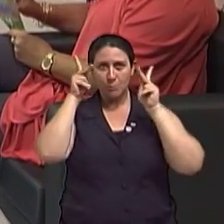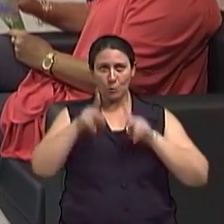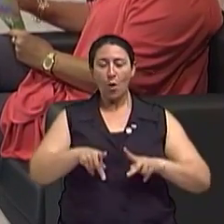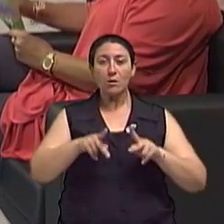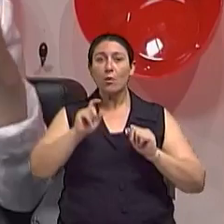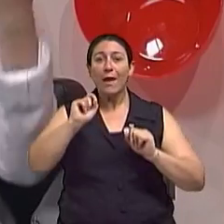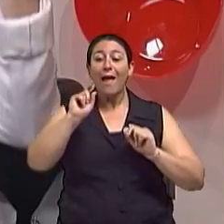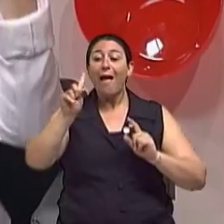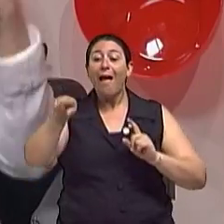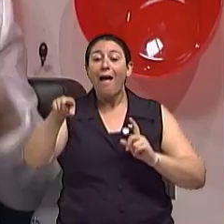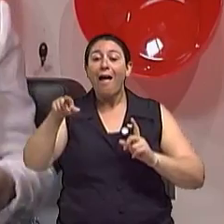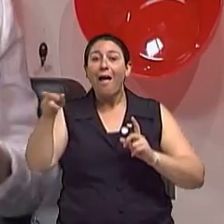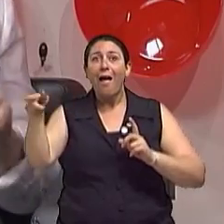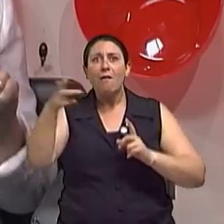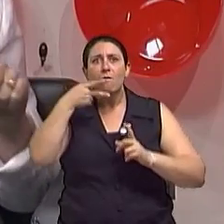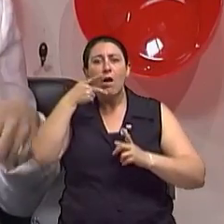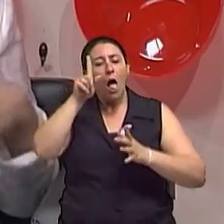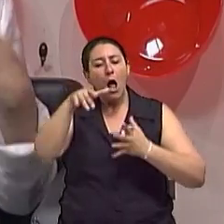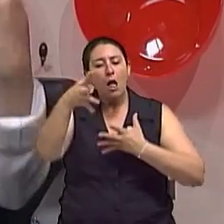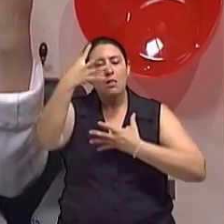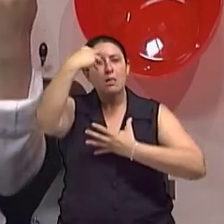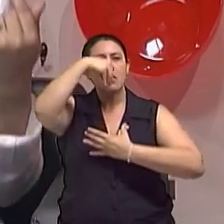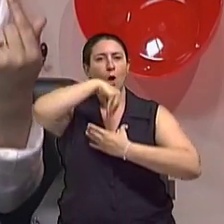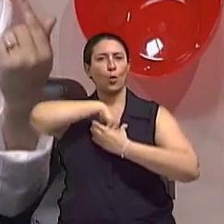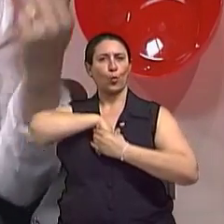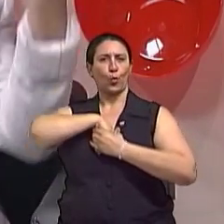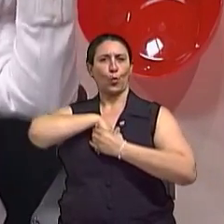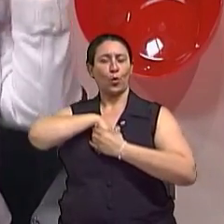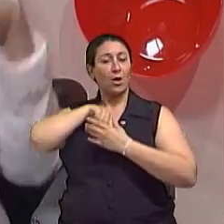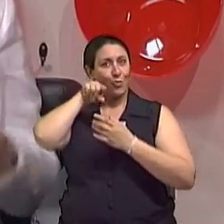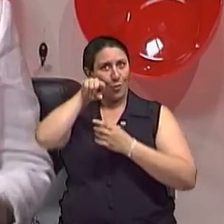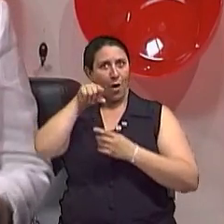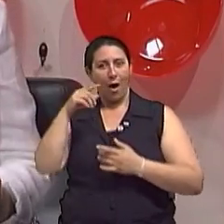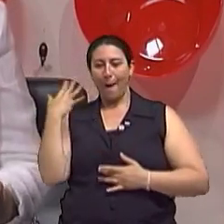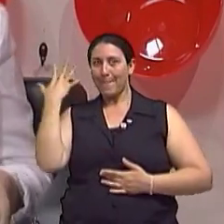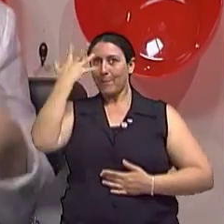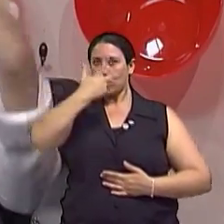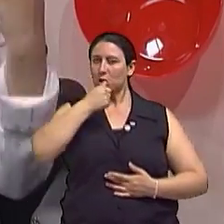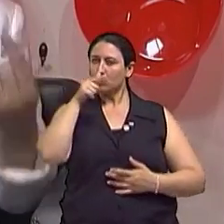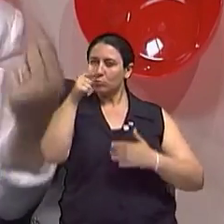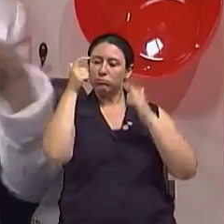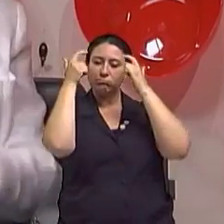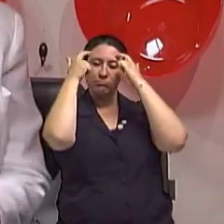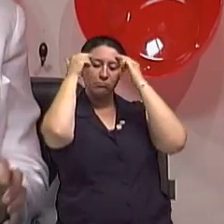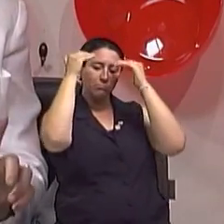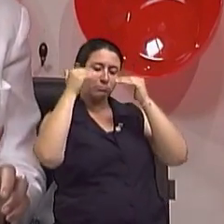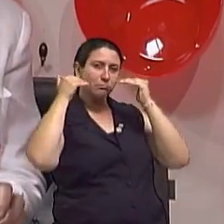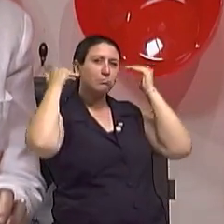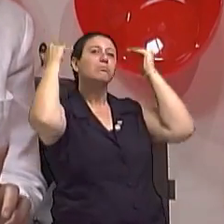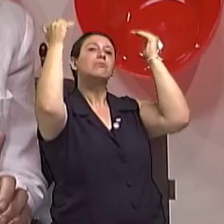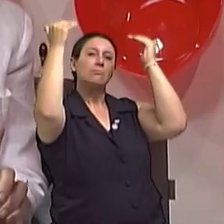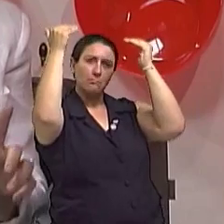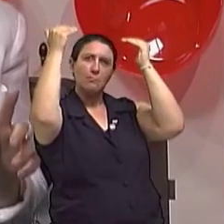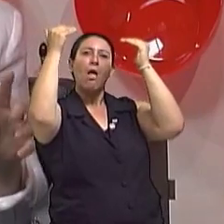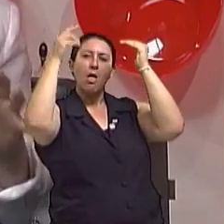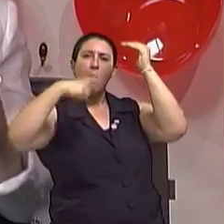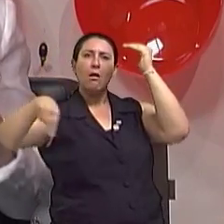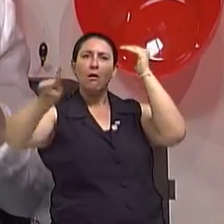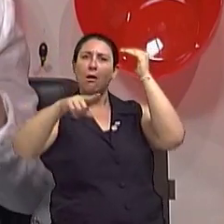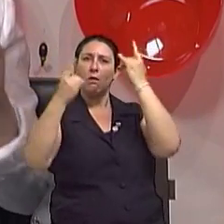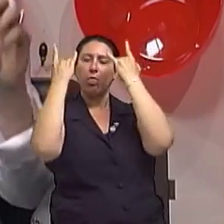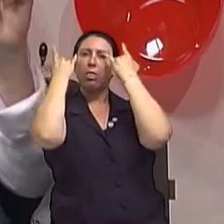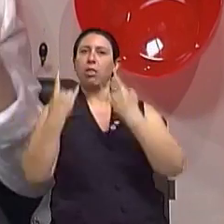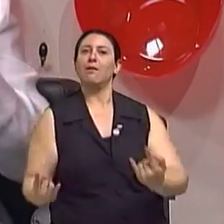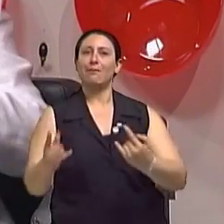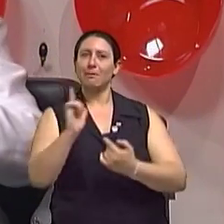beleza de você está no que você é. Você é elegante pelo que você pensa. E o vestir depois é uma consequência. Exatamente.